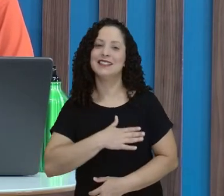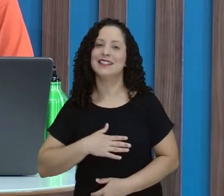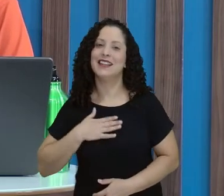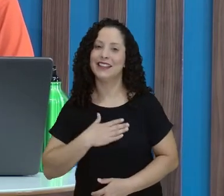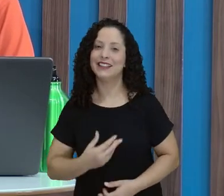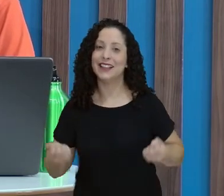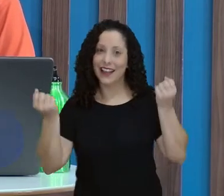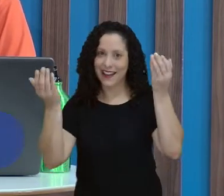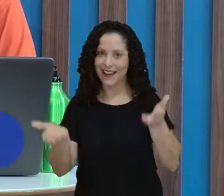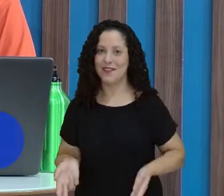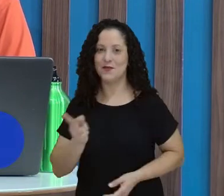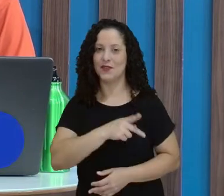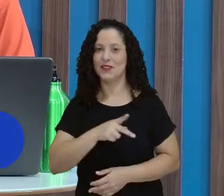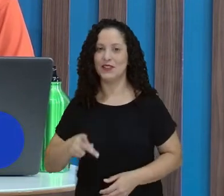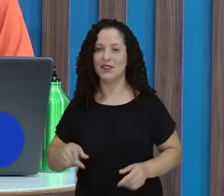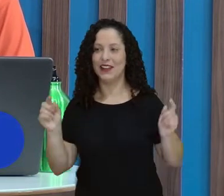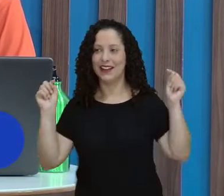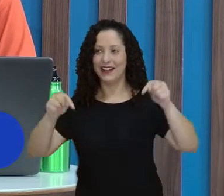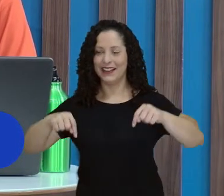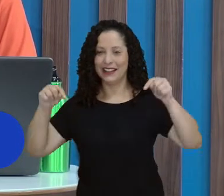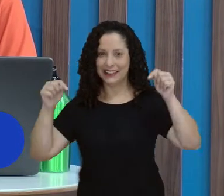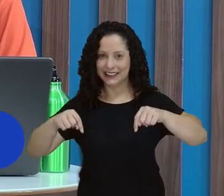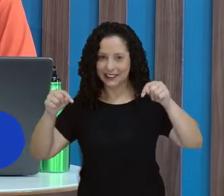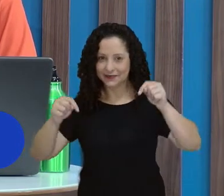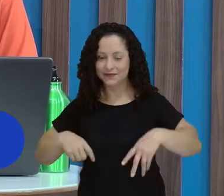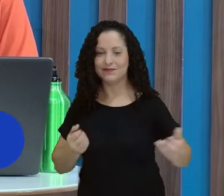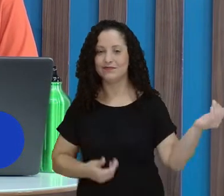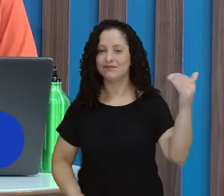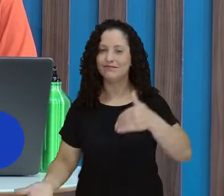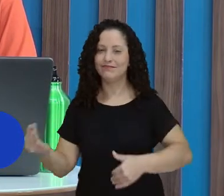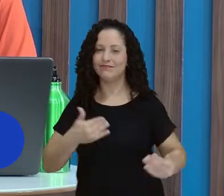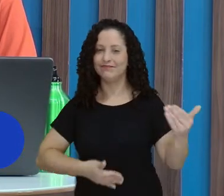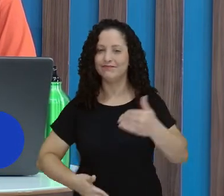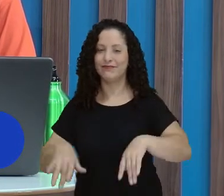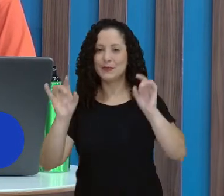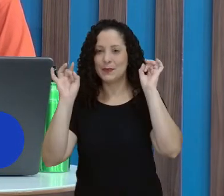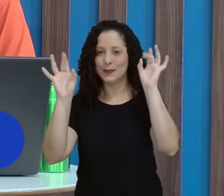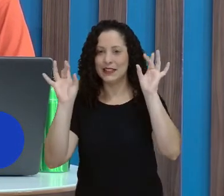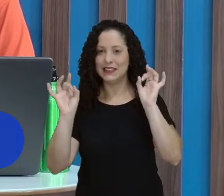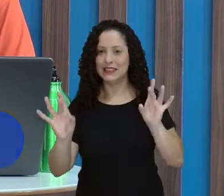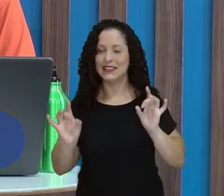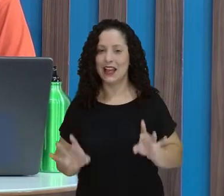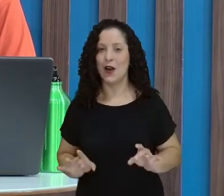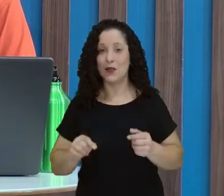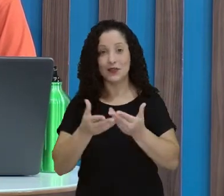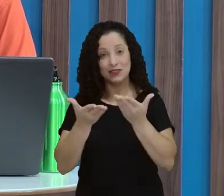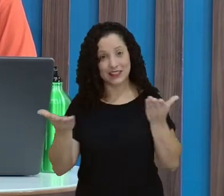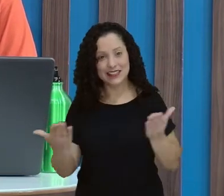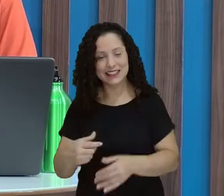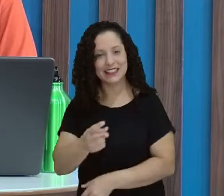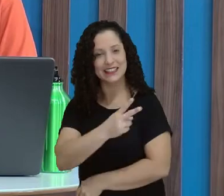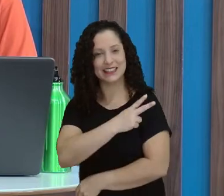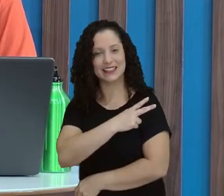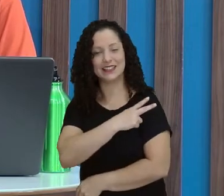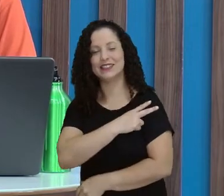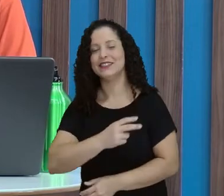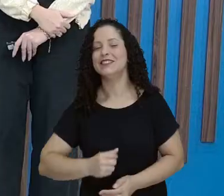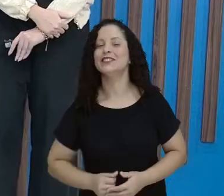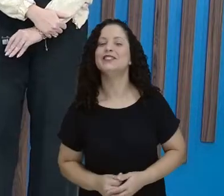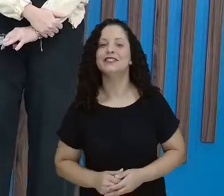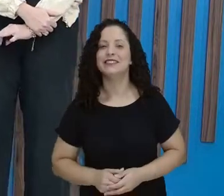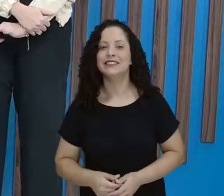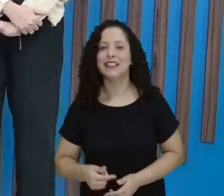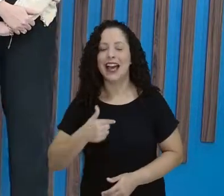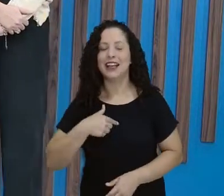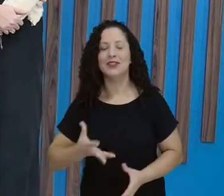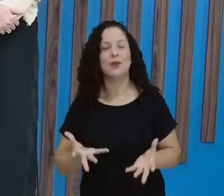professora Sinara aqui, não é? Nessa participação especial com a turma do segundo ano. Ai, professora Sté,